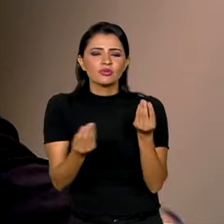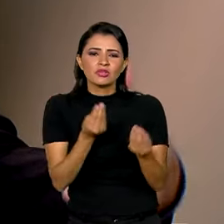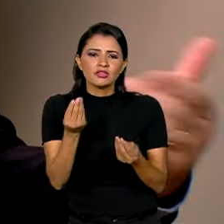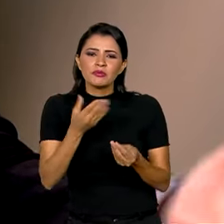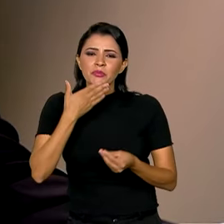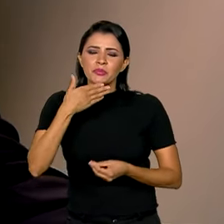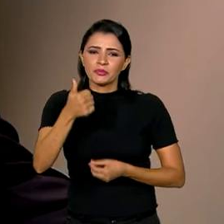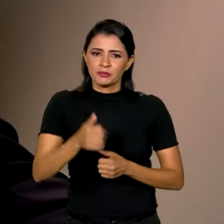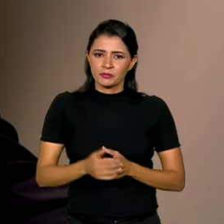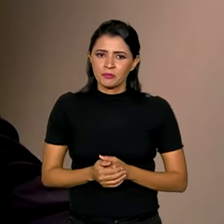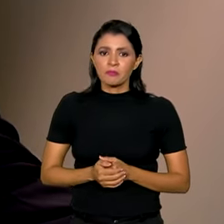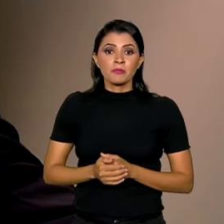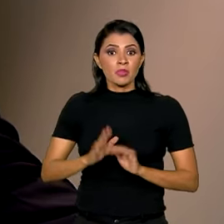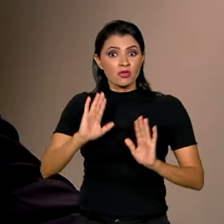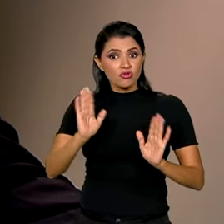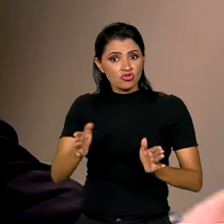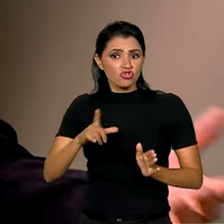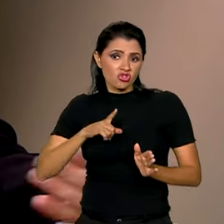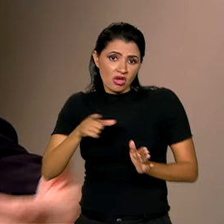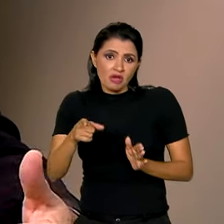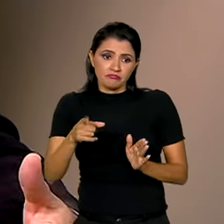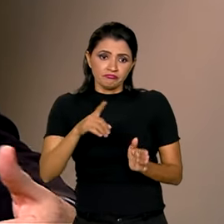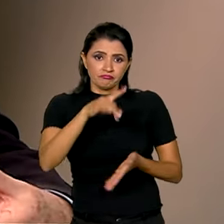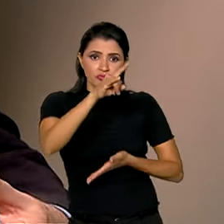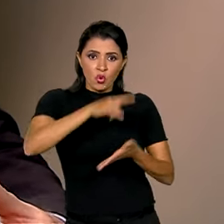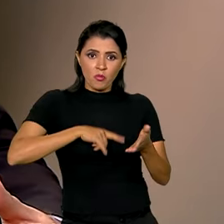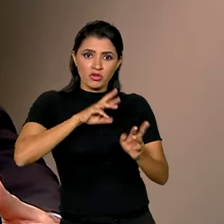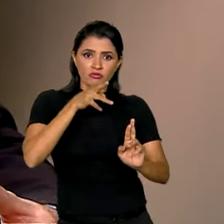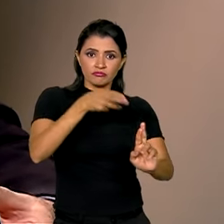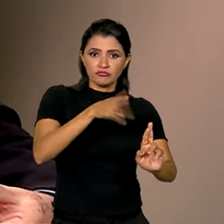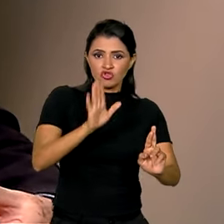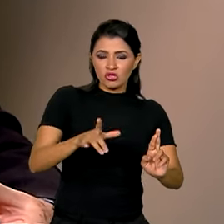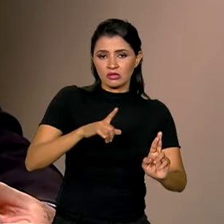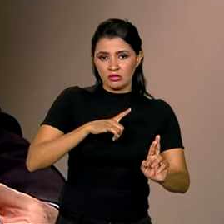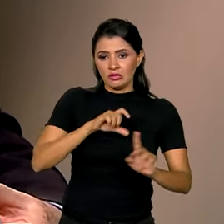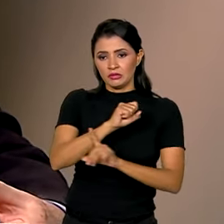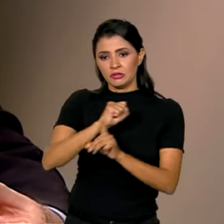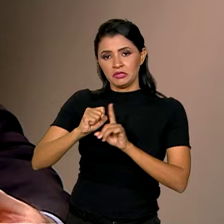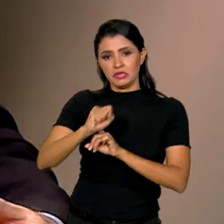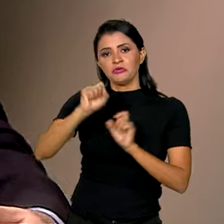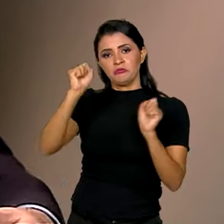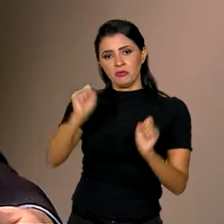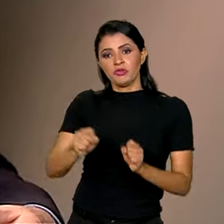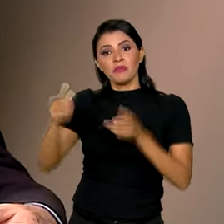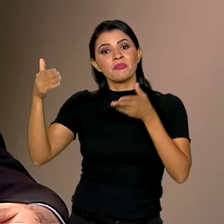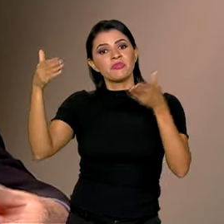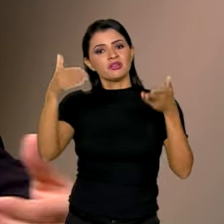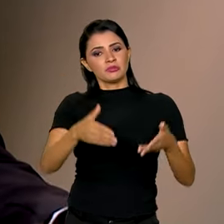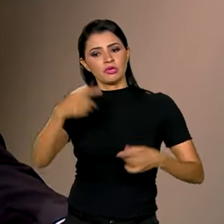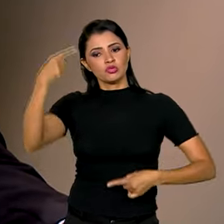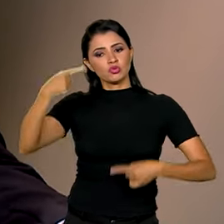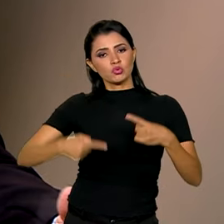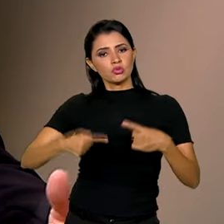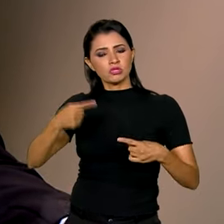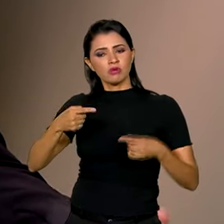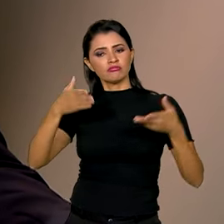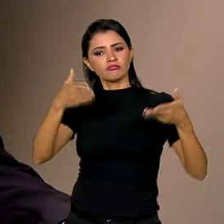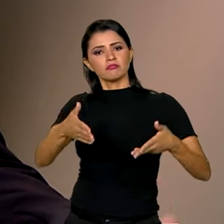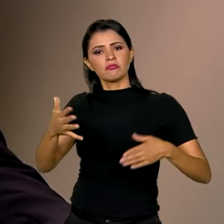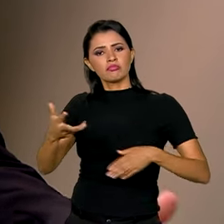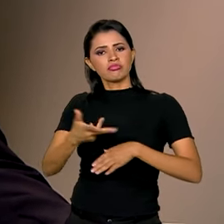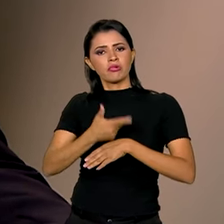de eles já disporem de um documento referência, a sociedade vai poder participar da discussão de forma muito mais